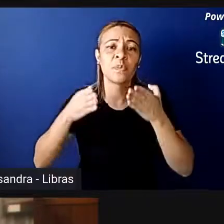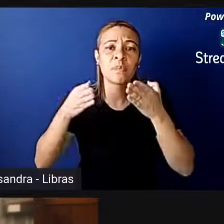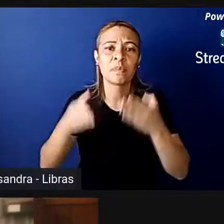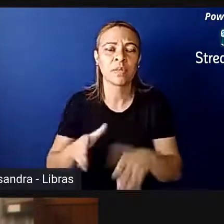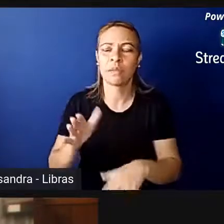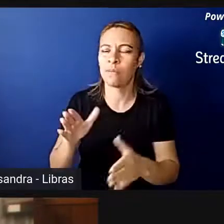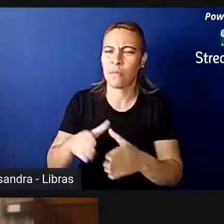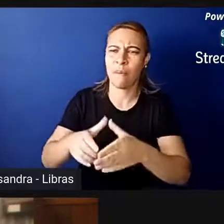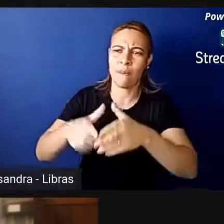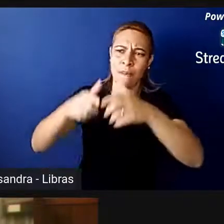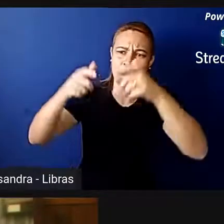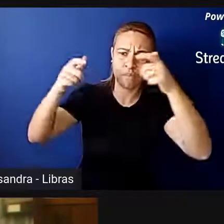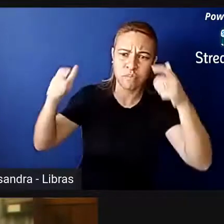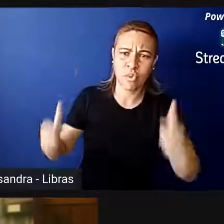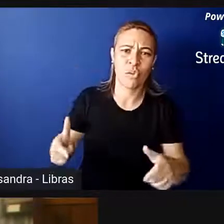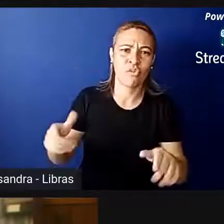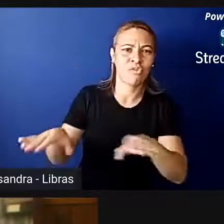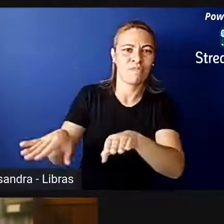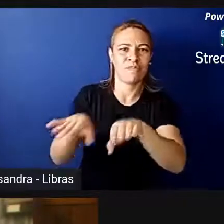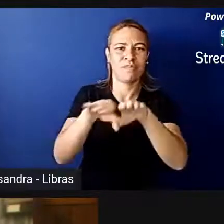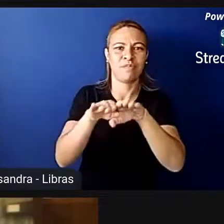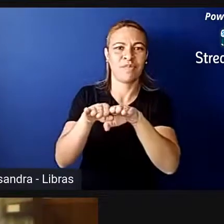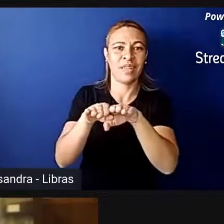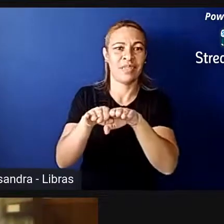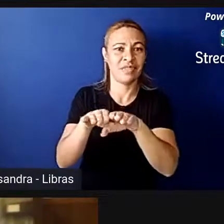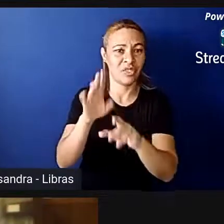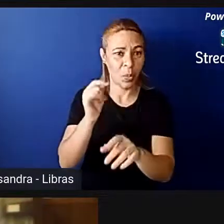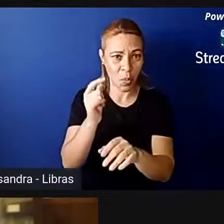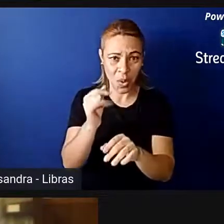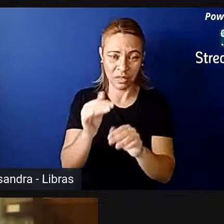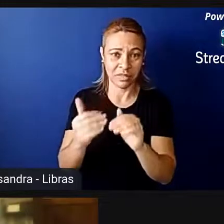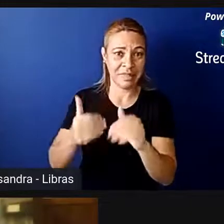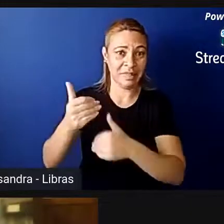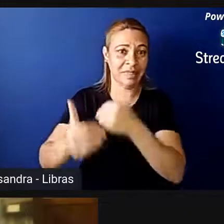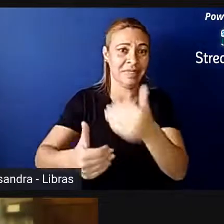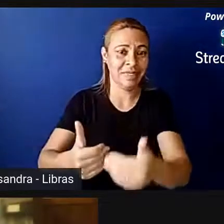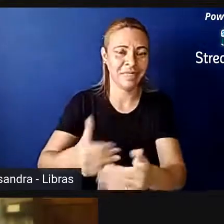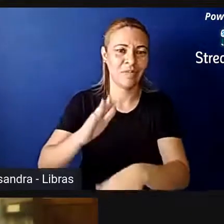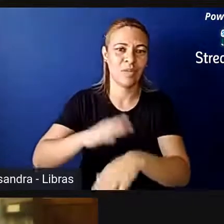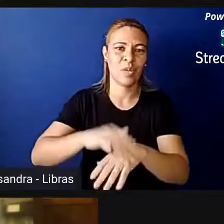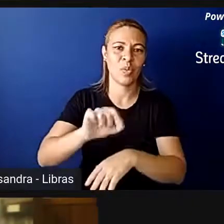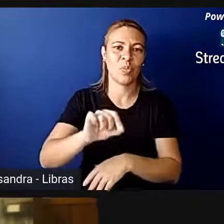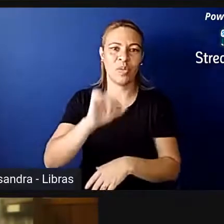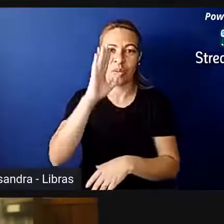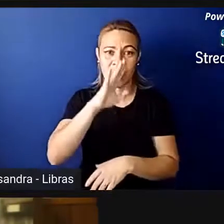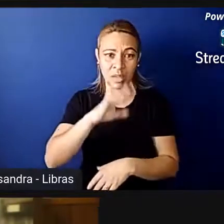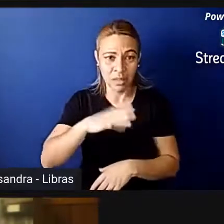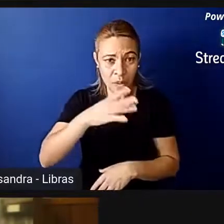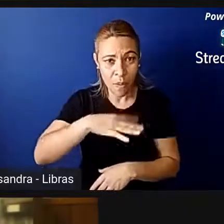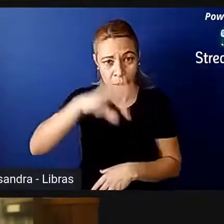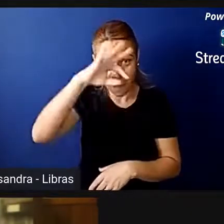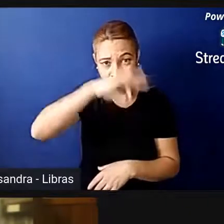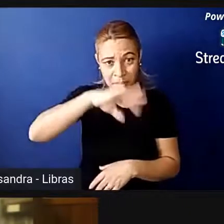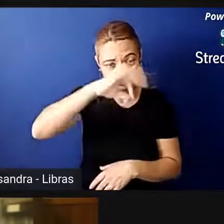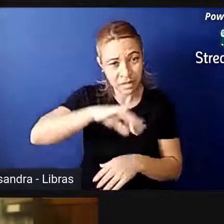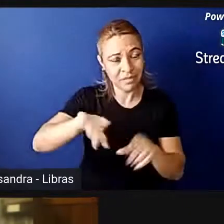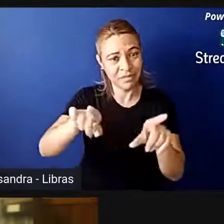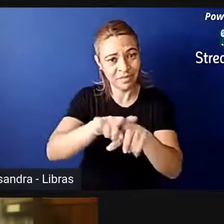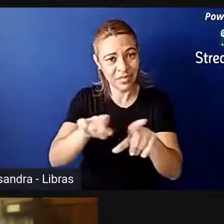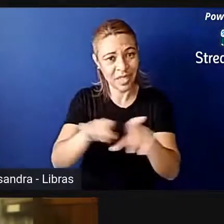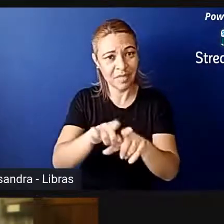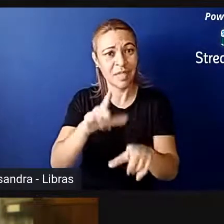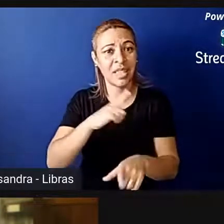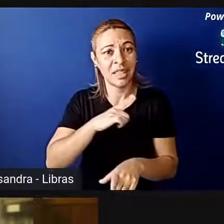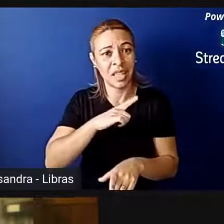já estão com paridade de gênero, já estão, quer dizer, dois passos à frente do Brasil. O Peru também implementou, hoje o Peru